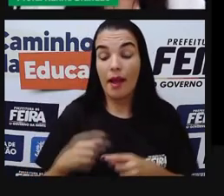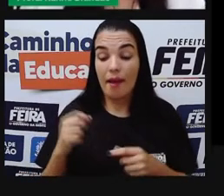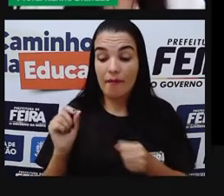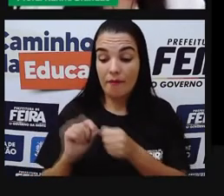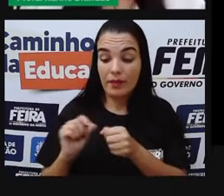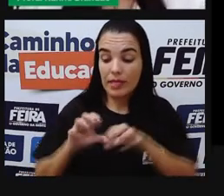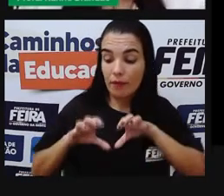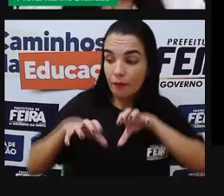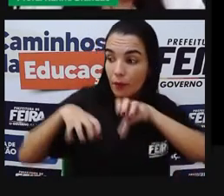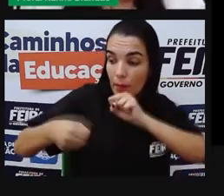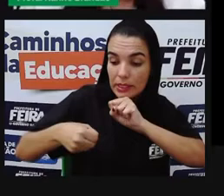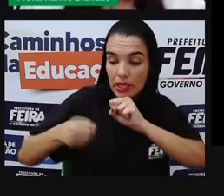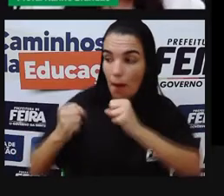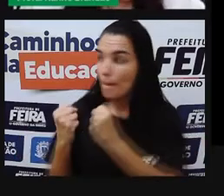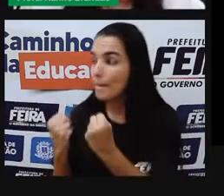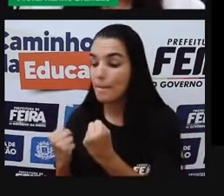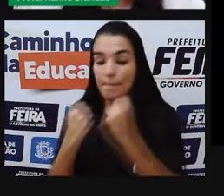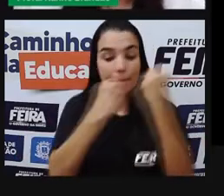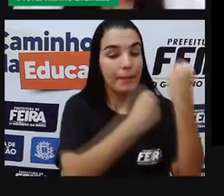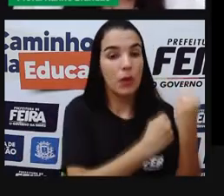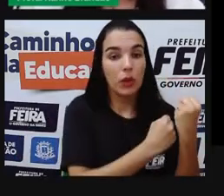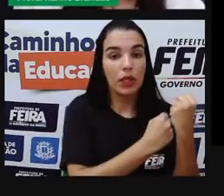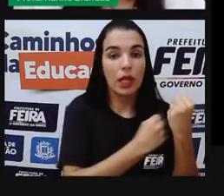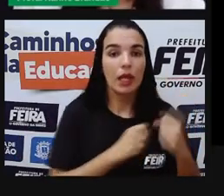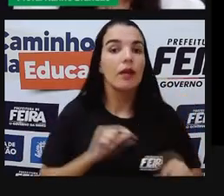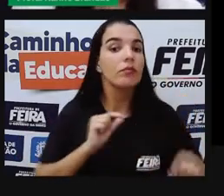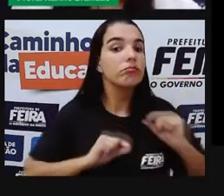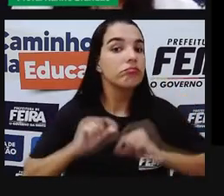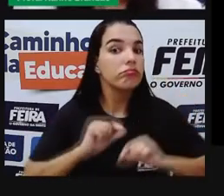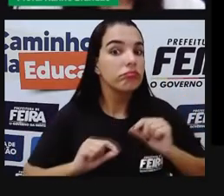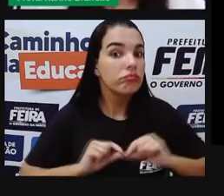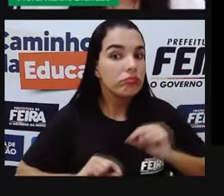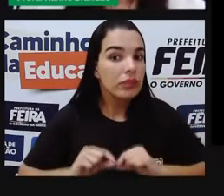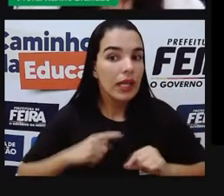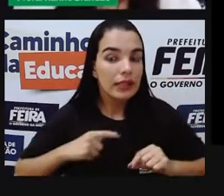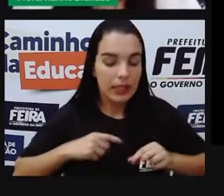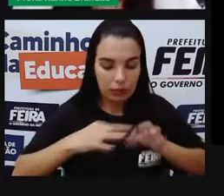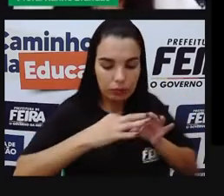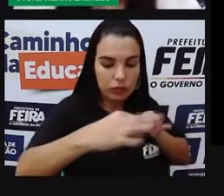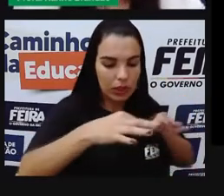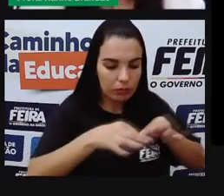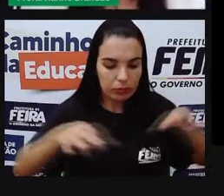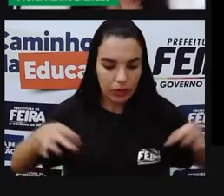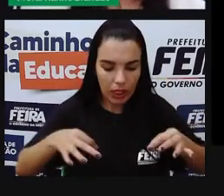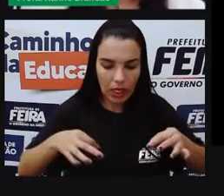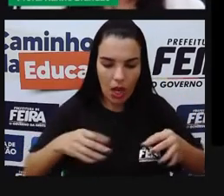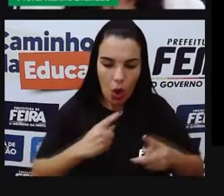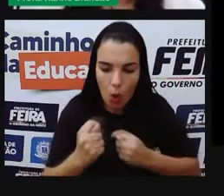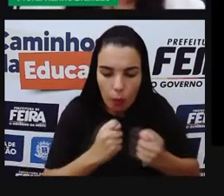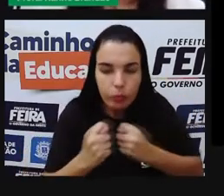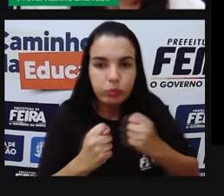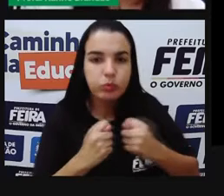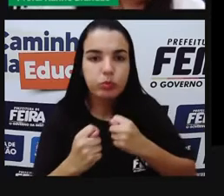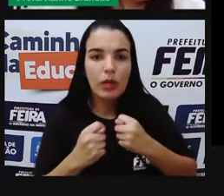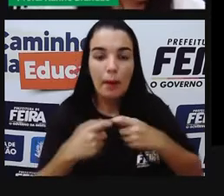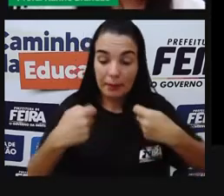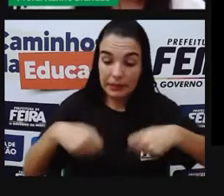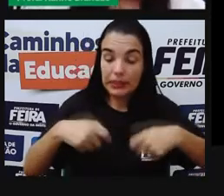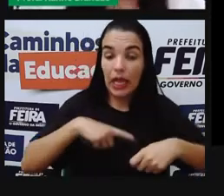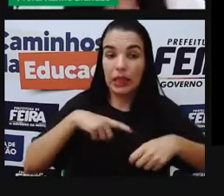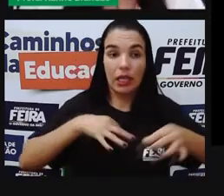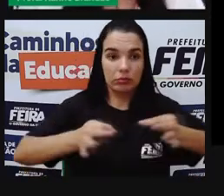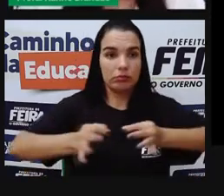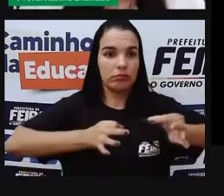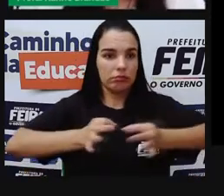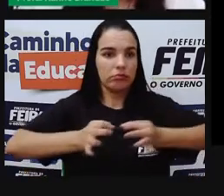né? E para todo território, ele conseguir se manter, ele ter uma manutenção, ele também precisa de uma organização.